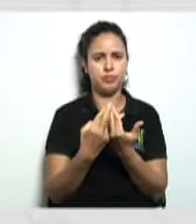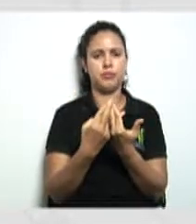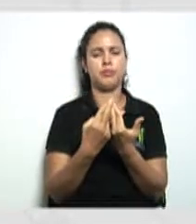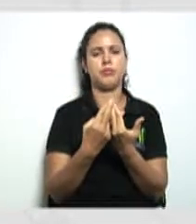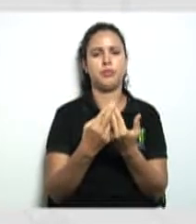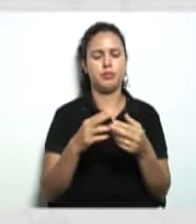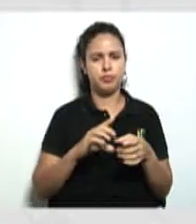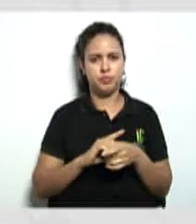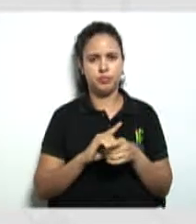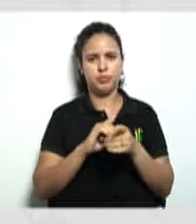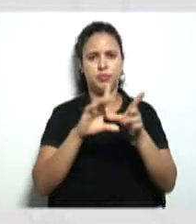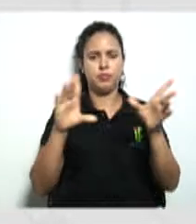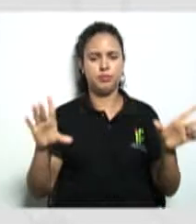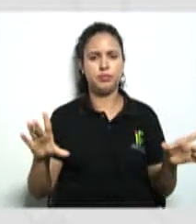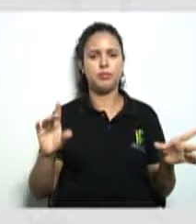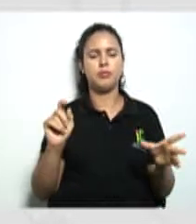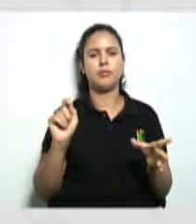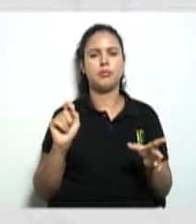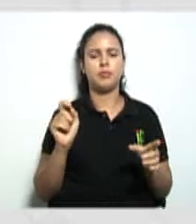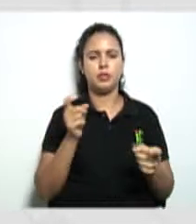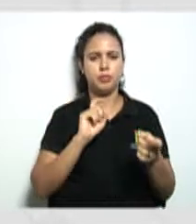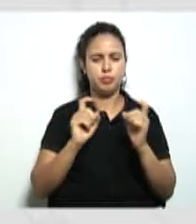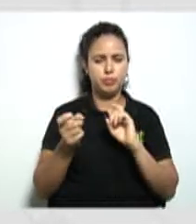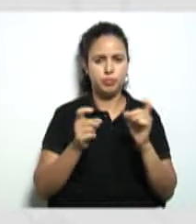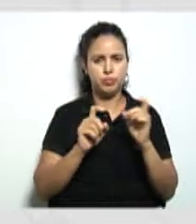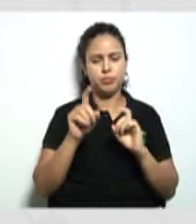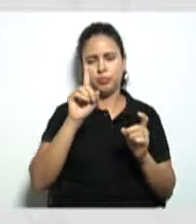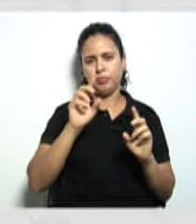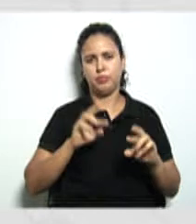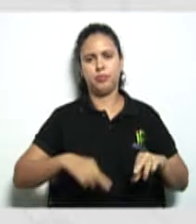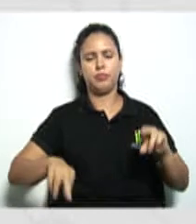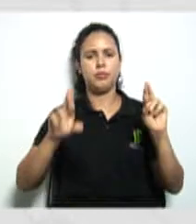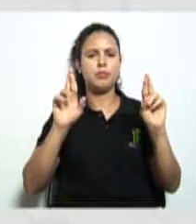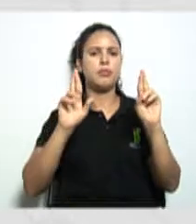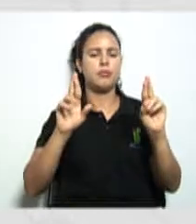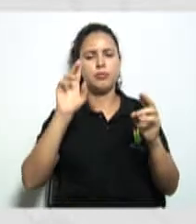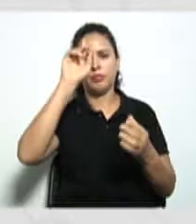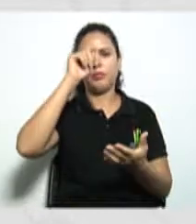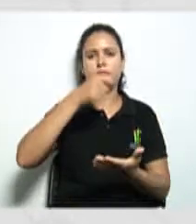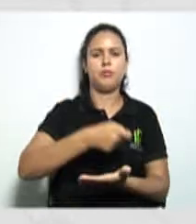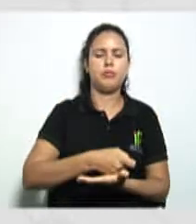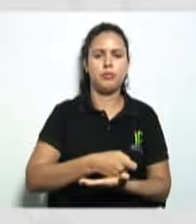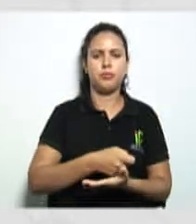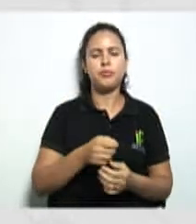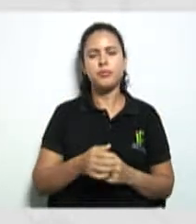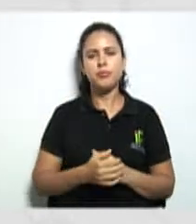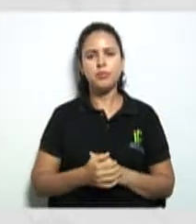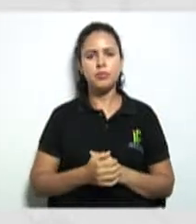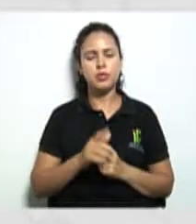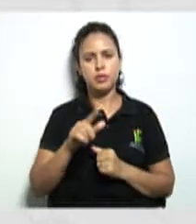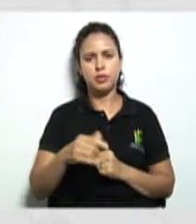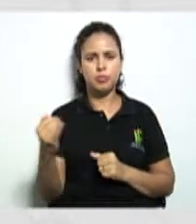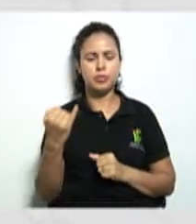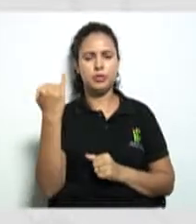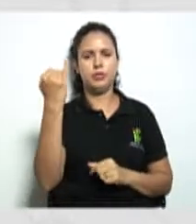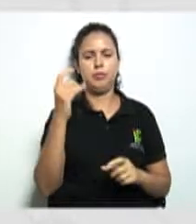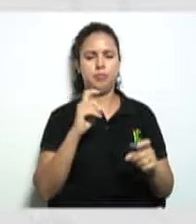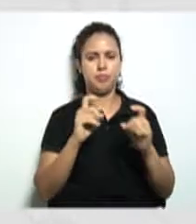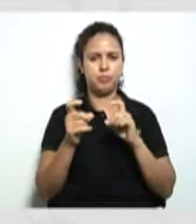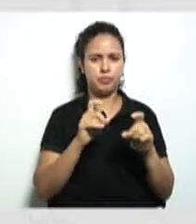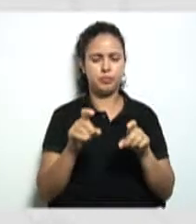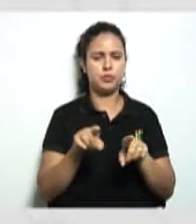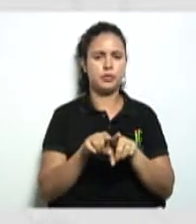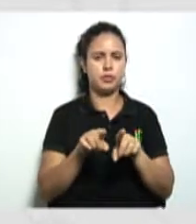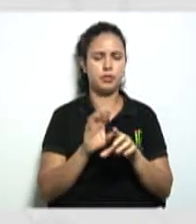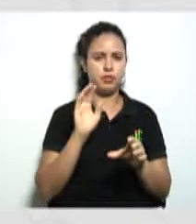democrática para as decisões então o que que é importante aqui a discussão e votação